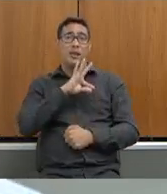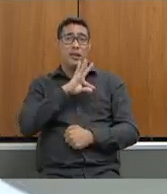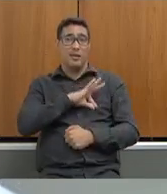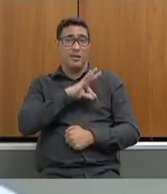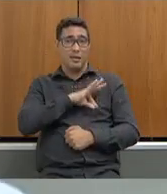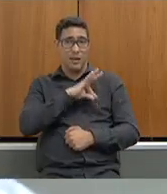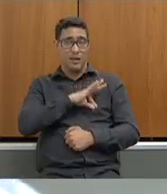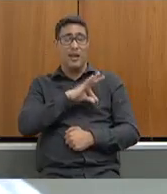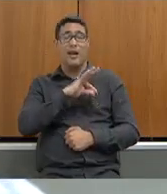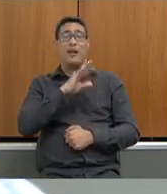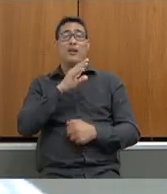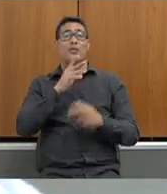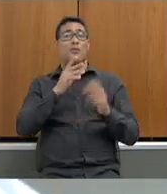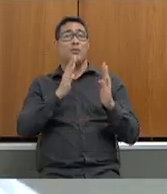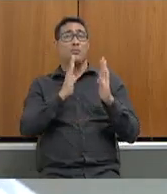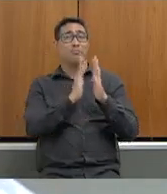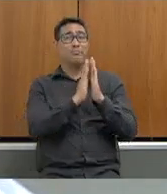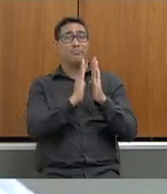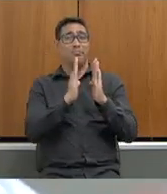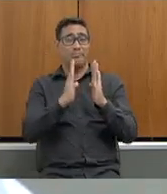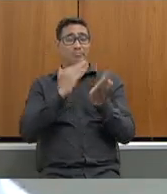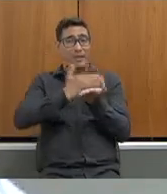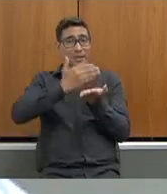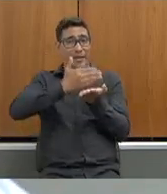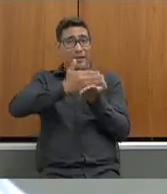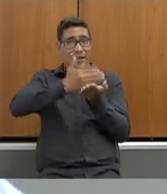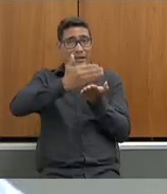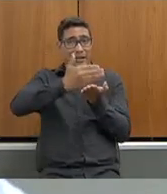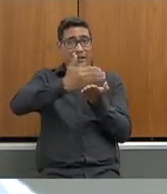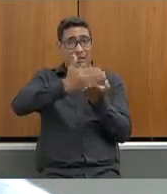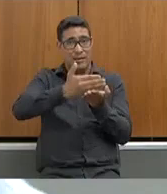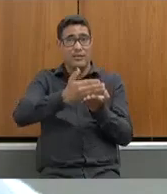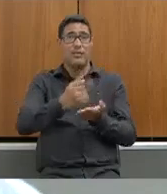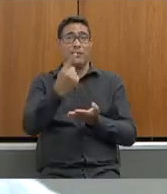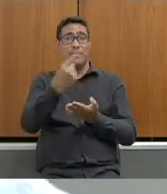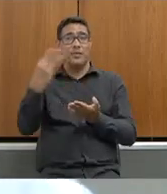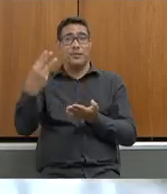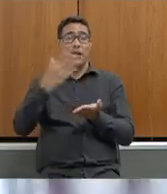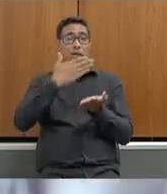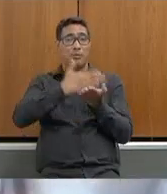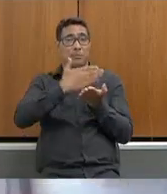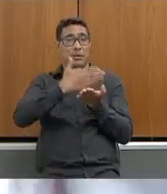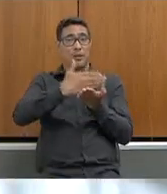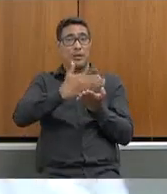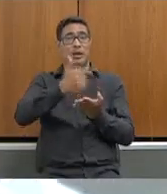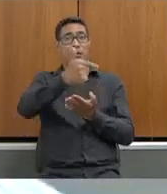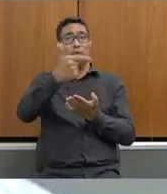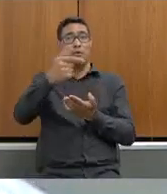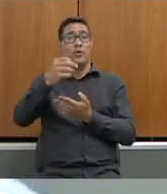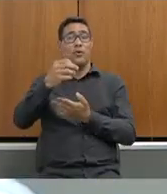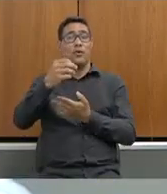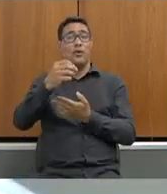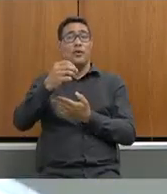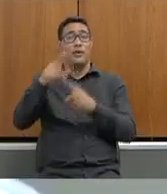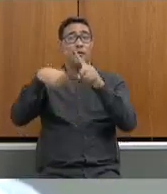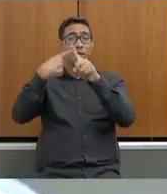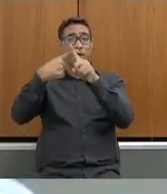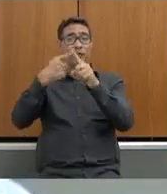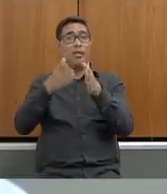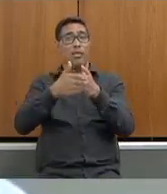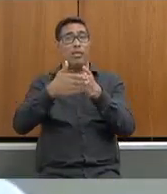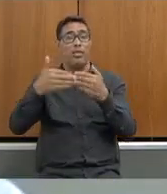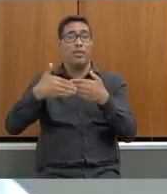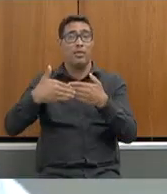do estado de Minas Gerais mas também 13º parcelado em 12 vezes para frente é terrível